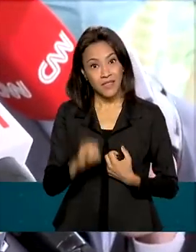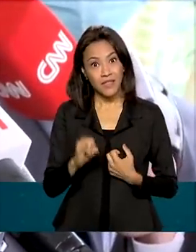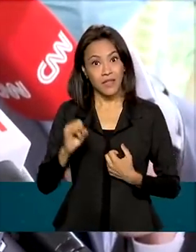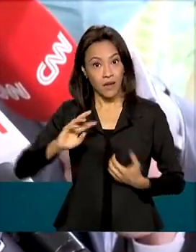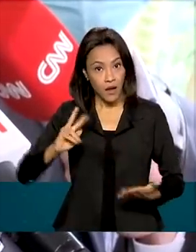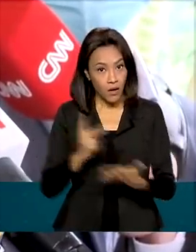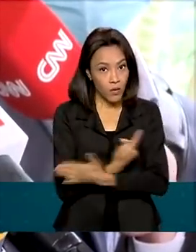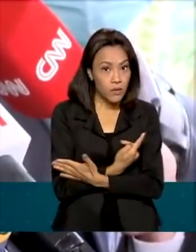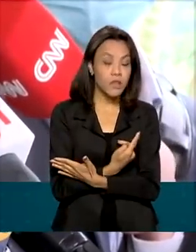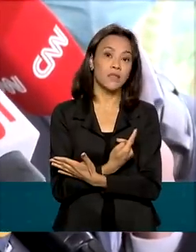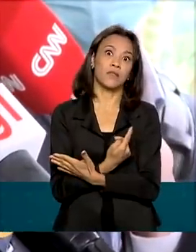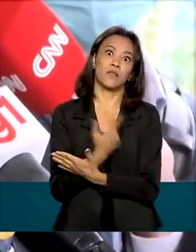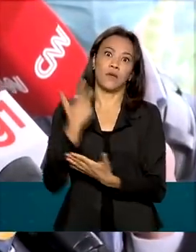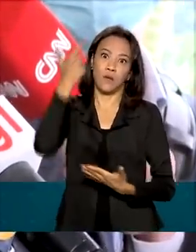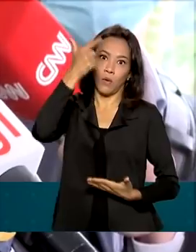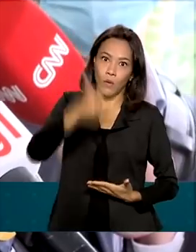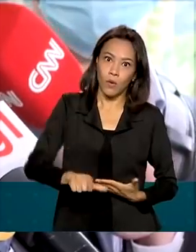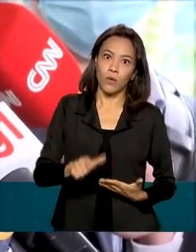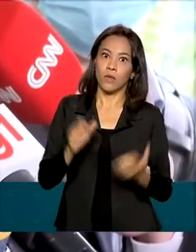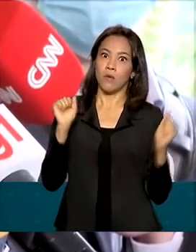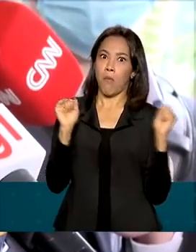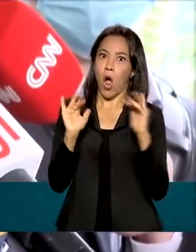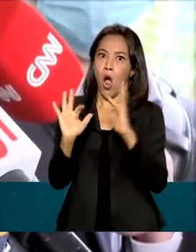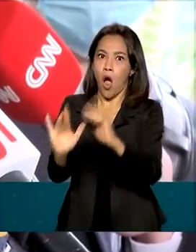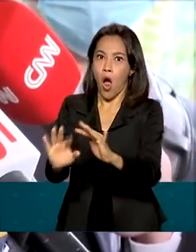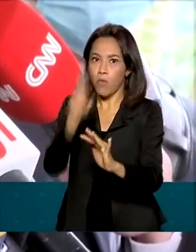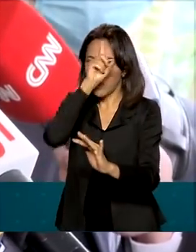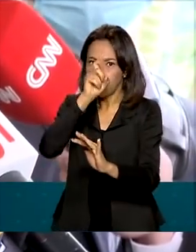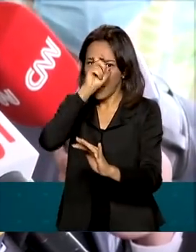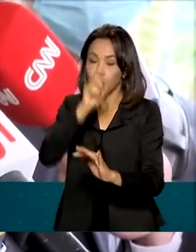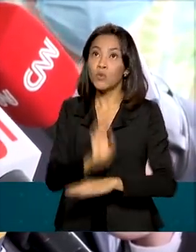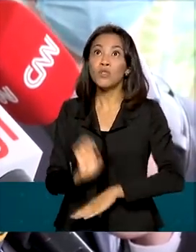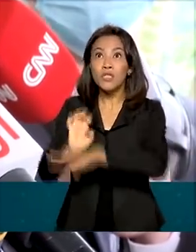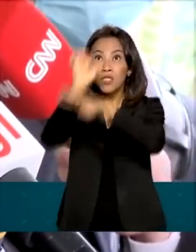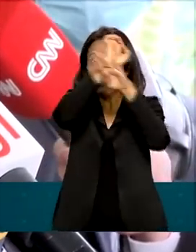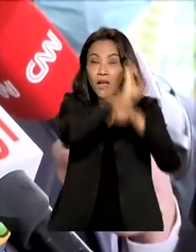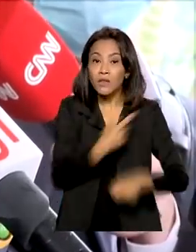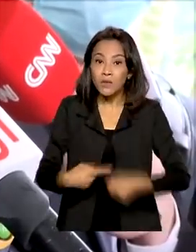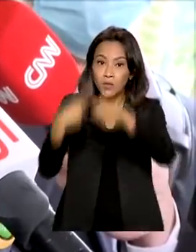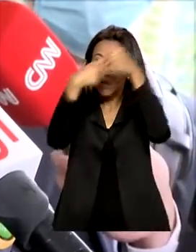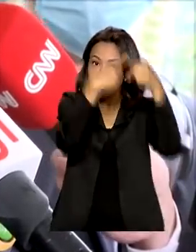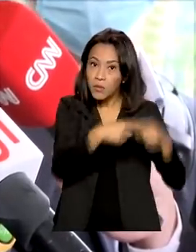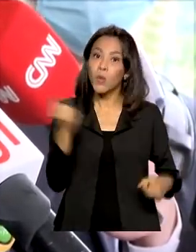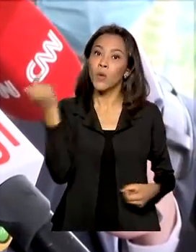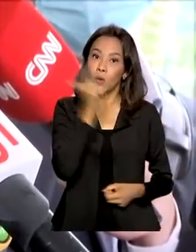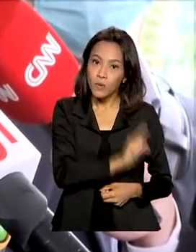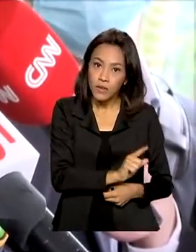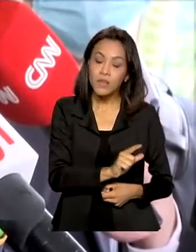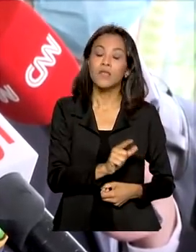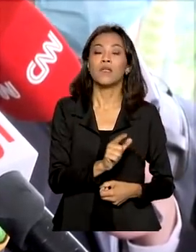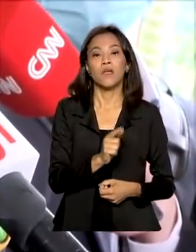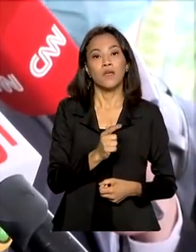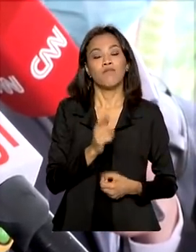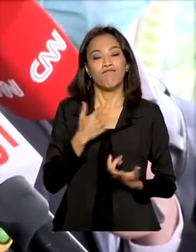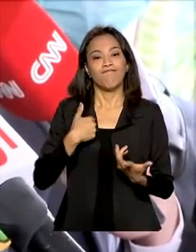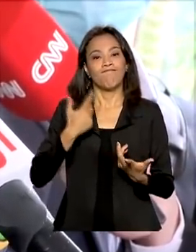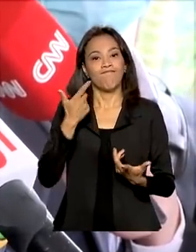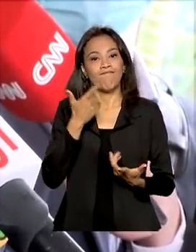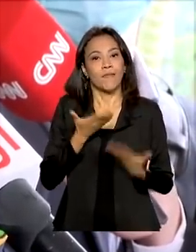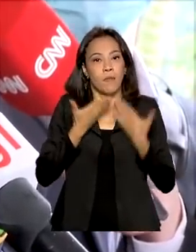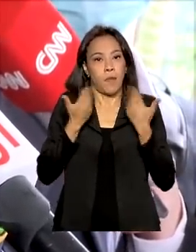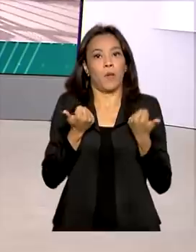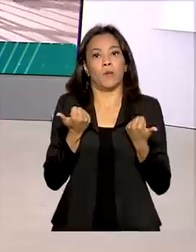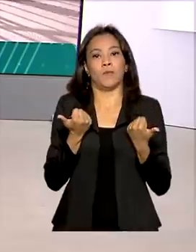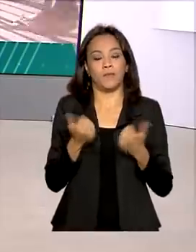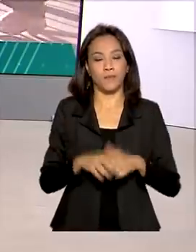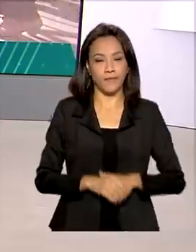pressão sobre o sistema de saúde, os estados e os municípios poderem responder de maneira adequada a uma situação como